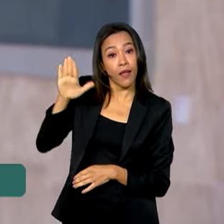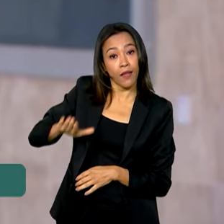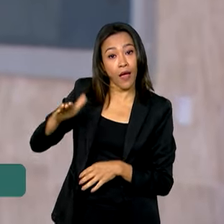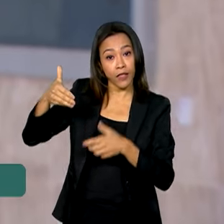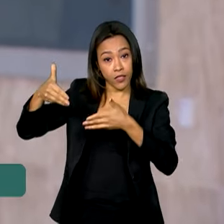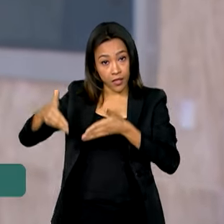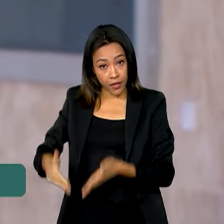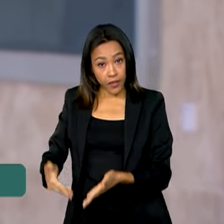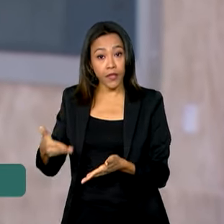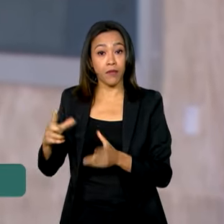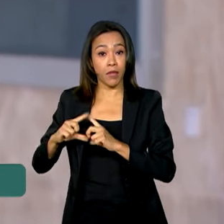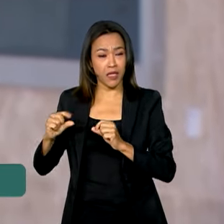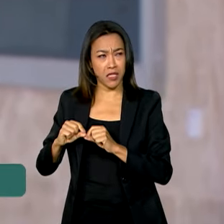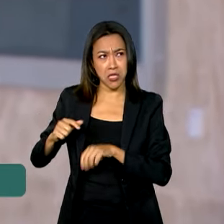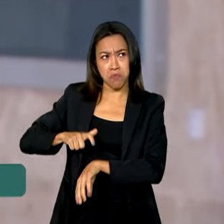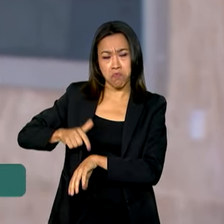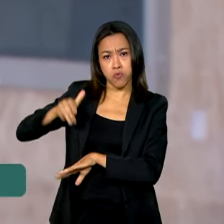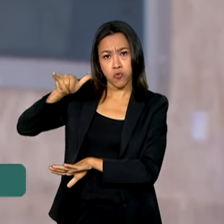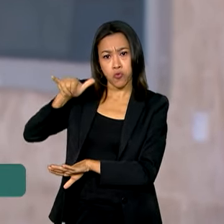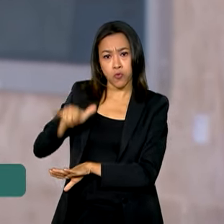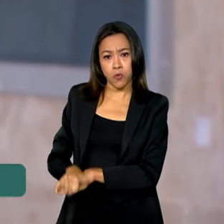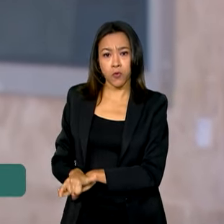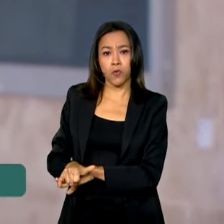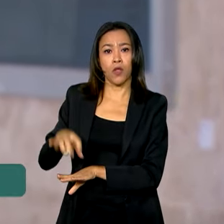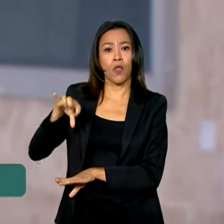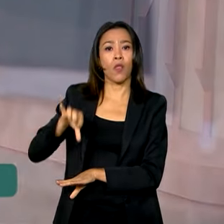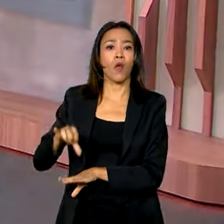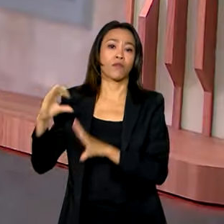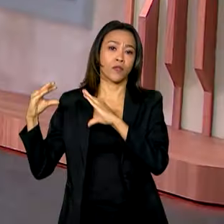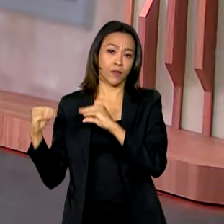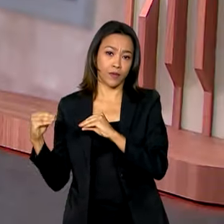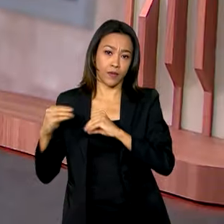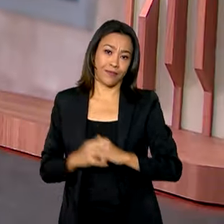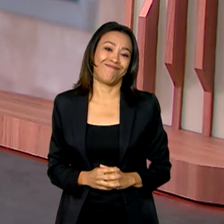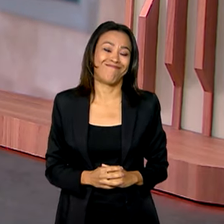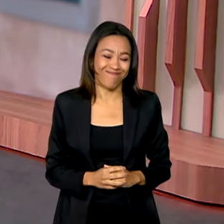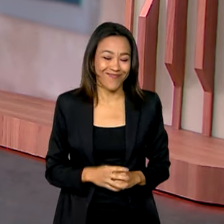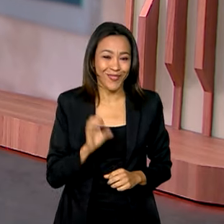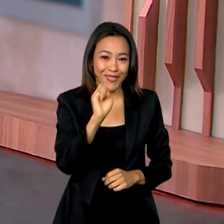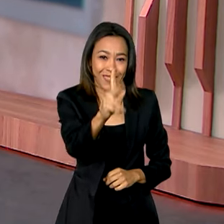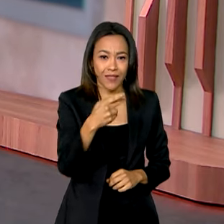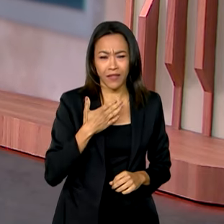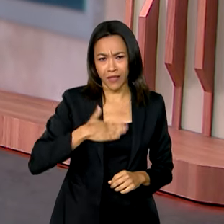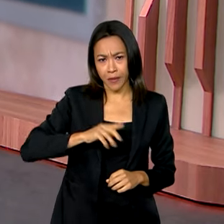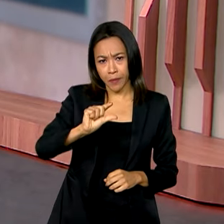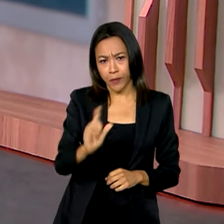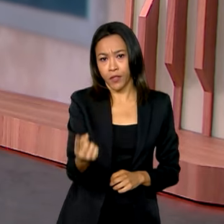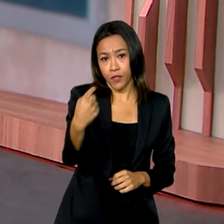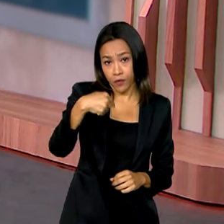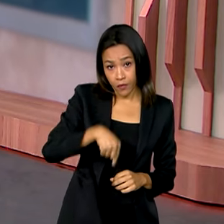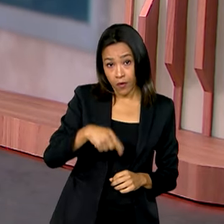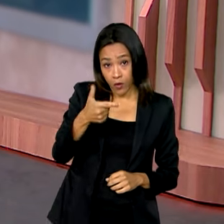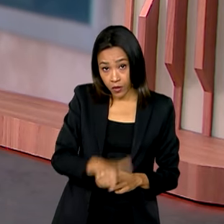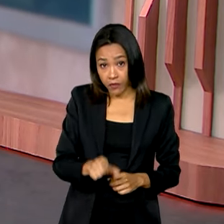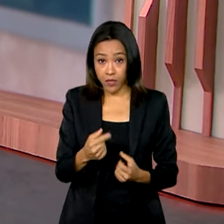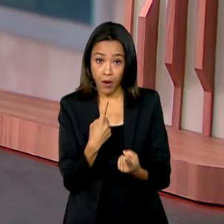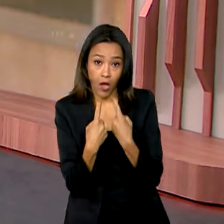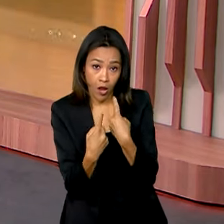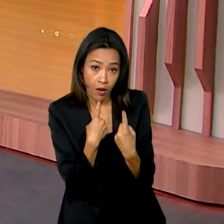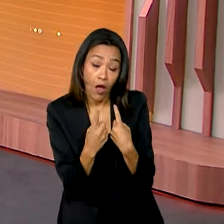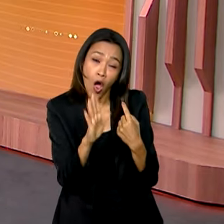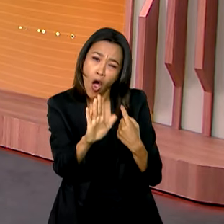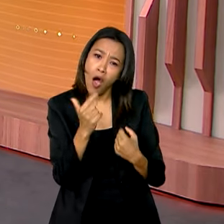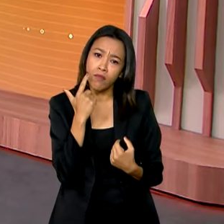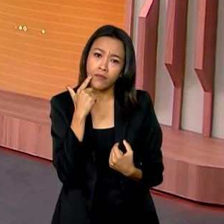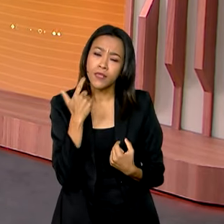aqui na base aérea por volta das 9h da noite. Vanessa. Ok, Jéssica, daqui a pouquinho a gente volta a conversar. E olha, já